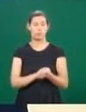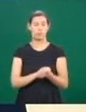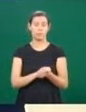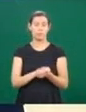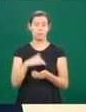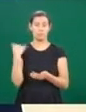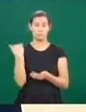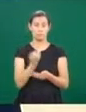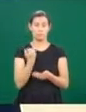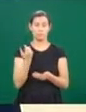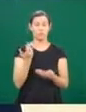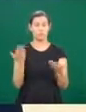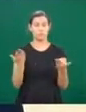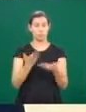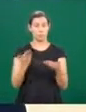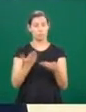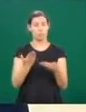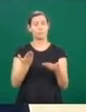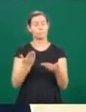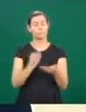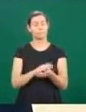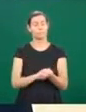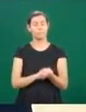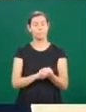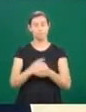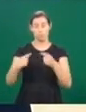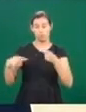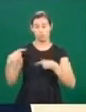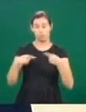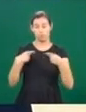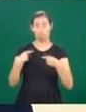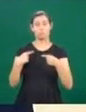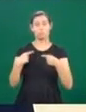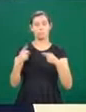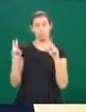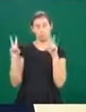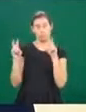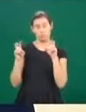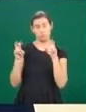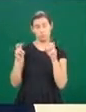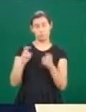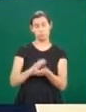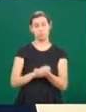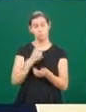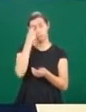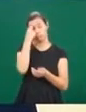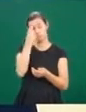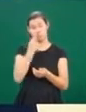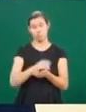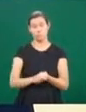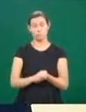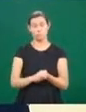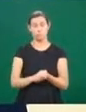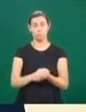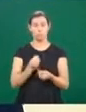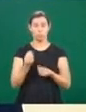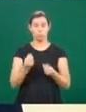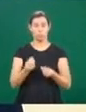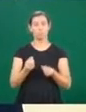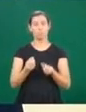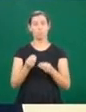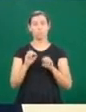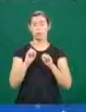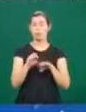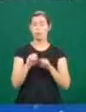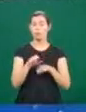importância hoje a gente discutir esse assunto e pensar formas de trabalhar com